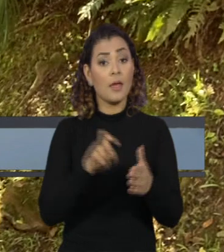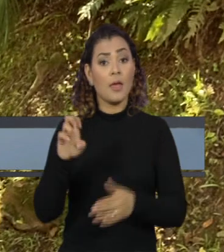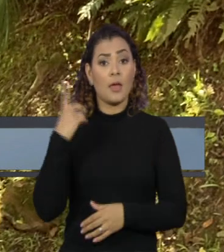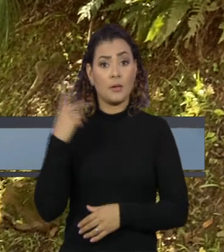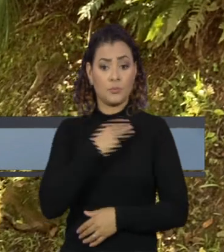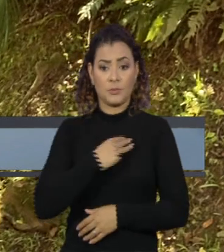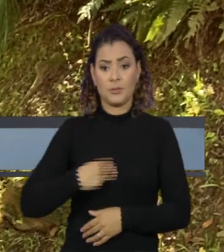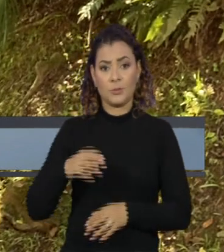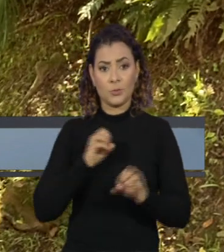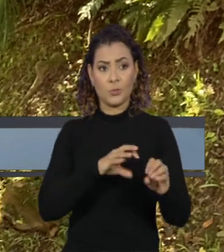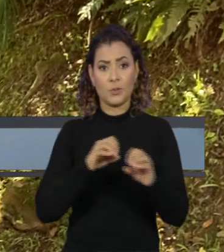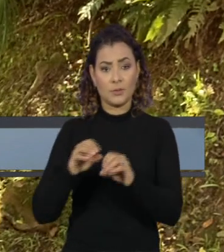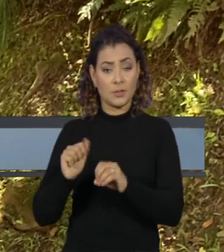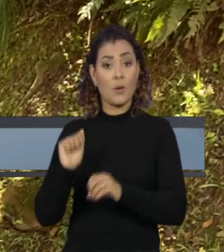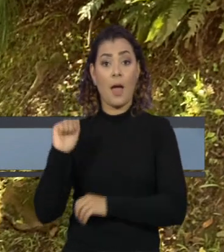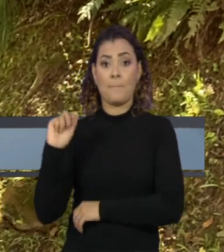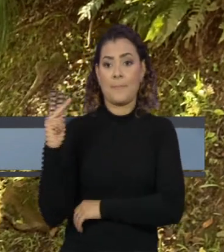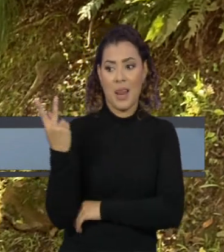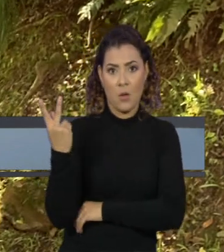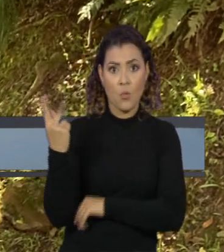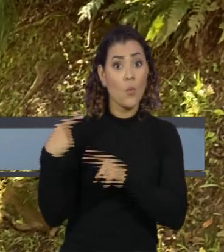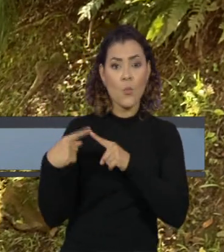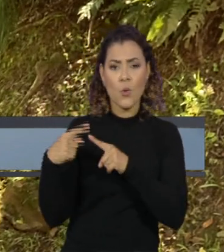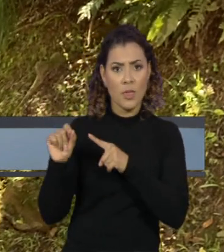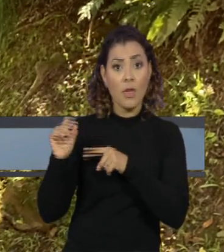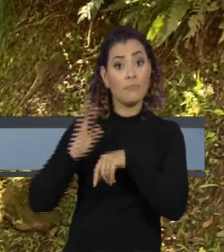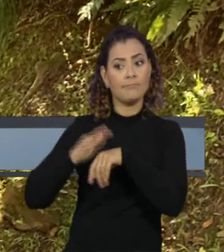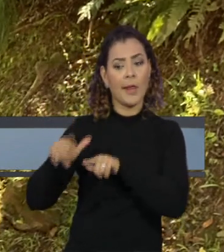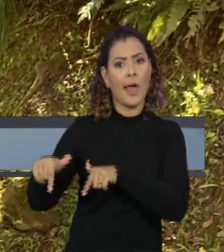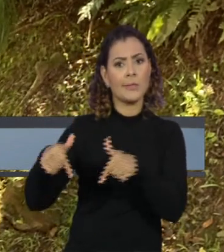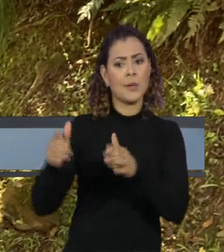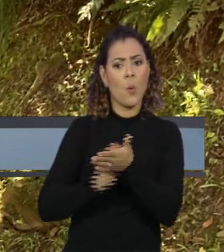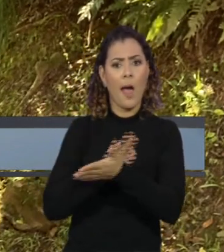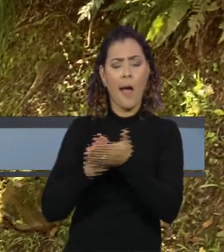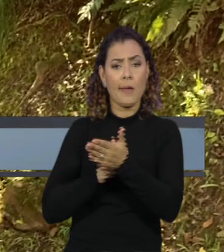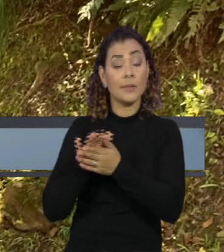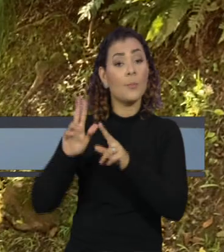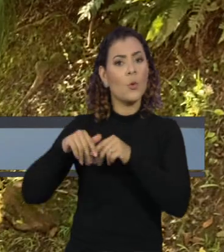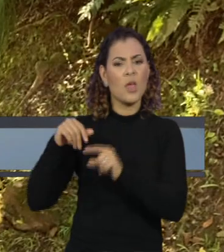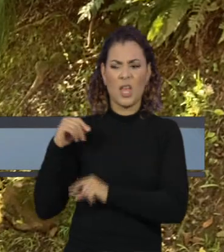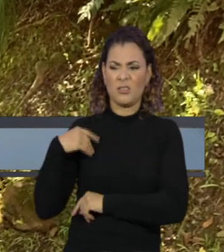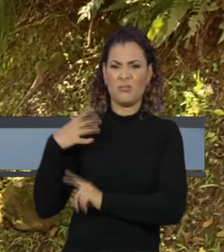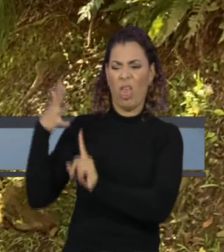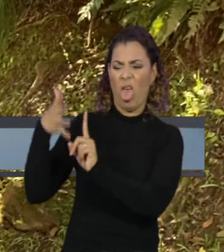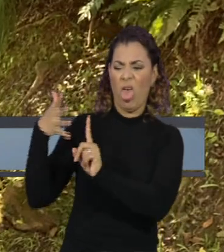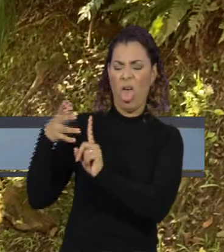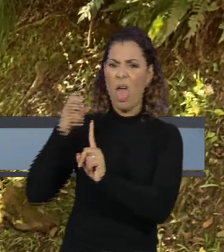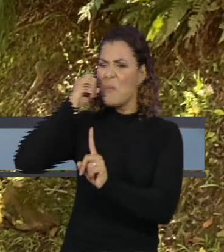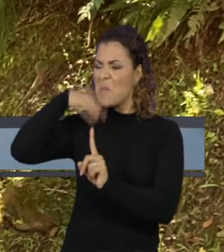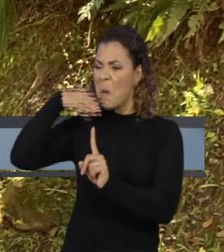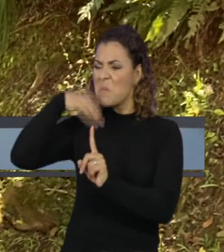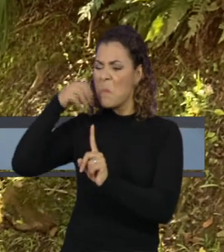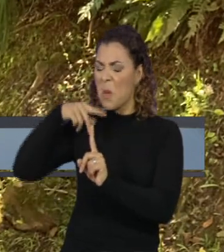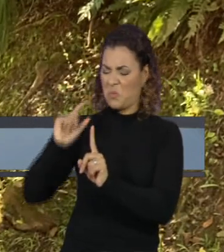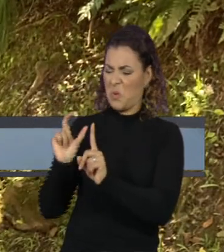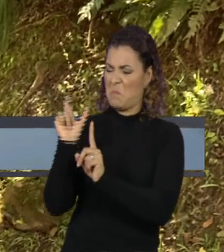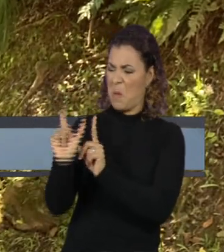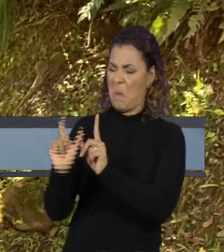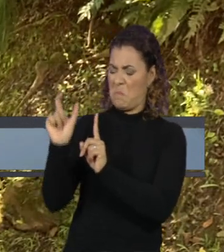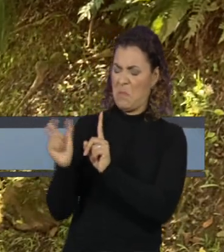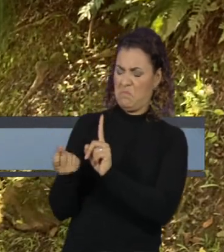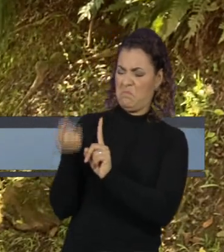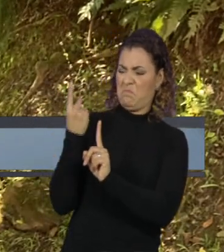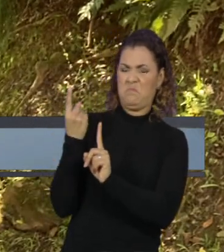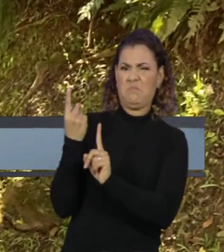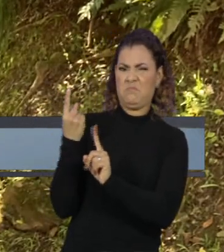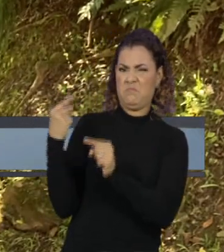-ministro da Educação, Abraham Weintraub, por improbidade administrativa em falas consideradas dolosamente incorretas ou distorcidas